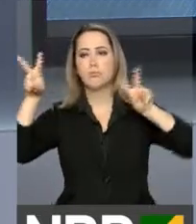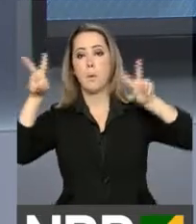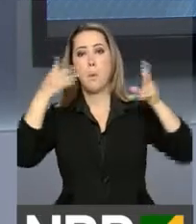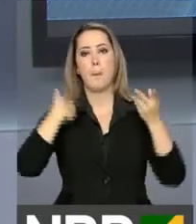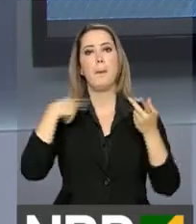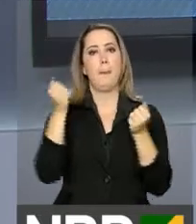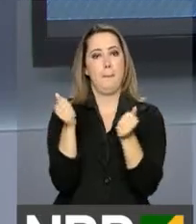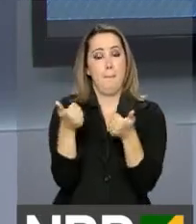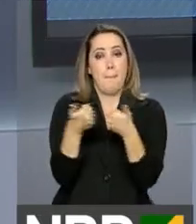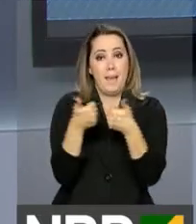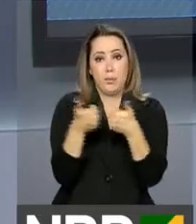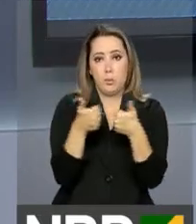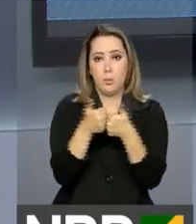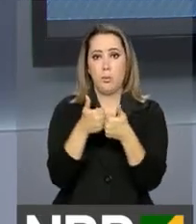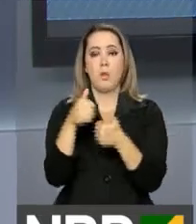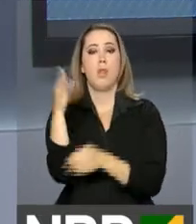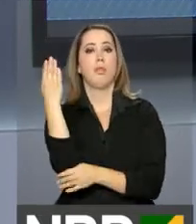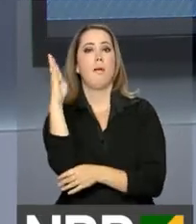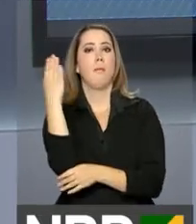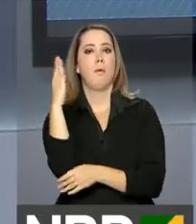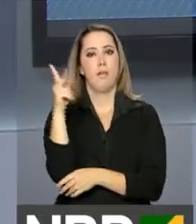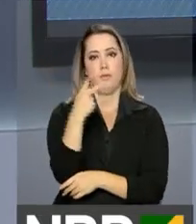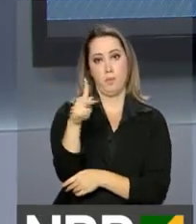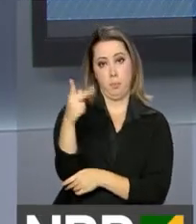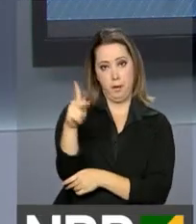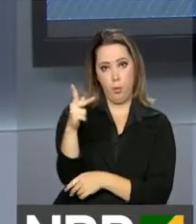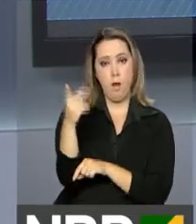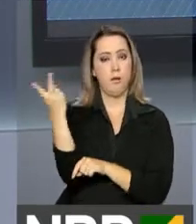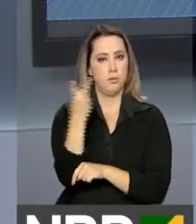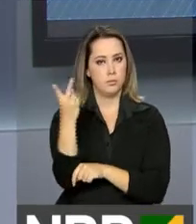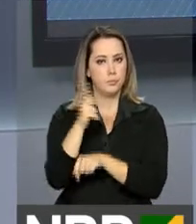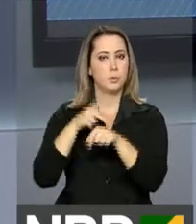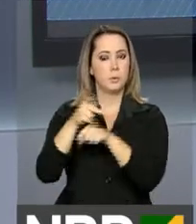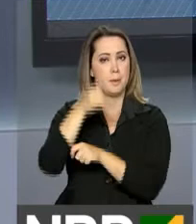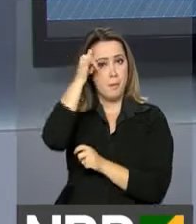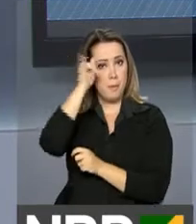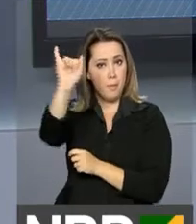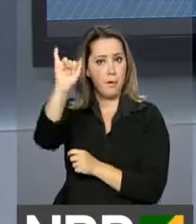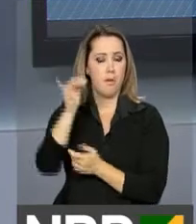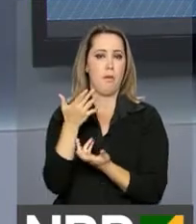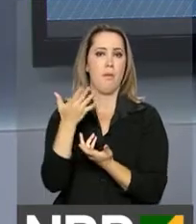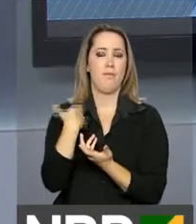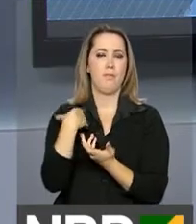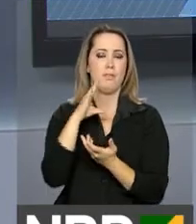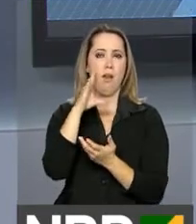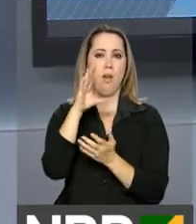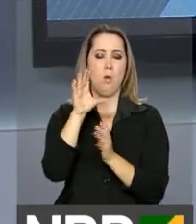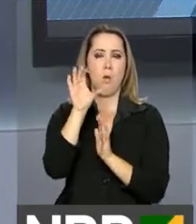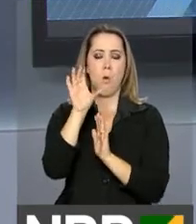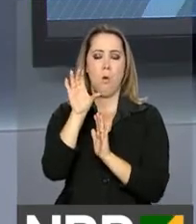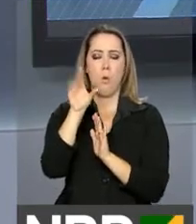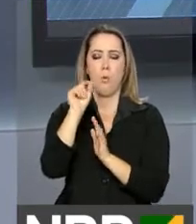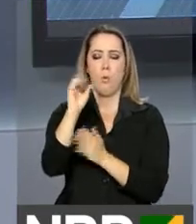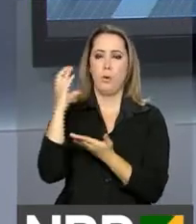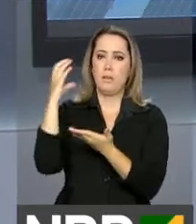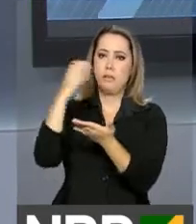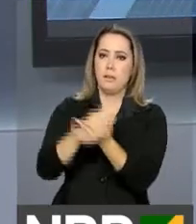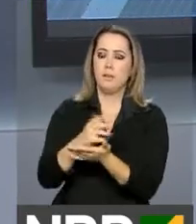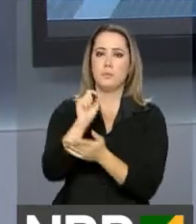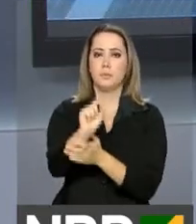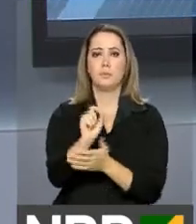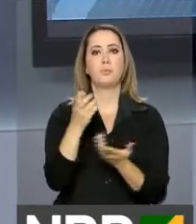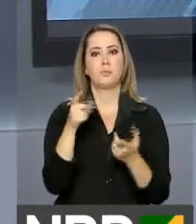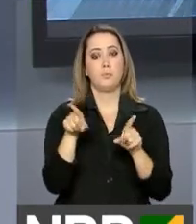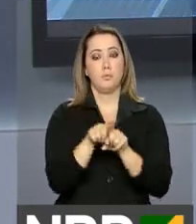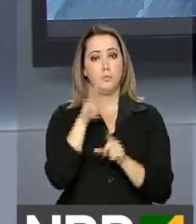foco é combater o crime organizado. O ministro da Defesa, Raul Jungmann, que visita hoje o estado de Rondônia, acompanhou de perto os